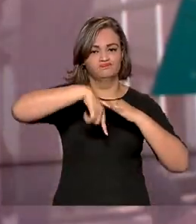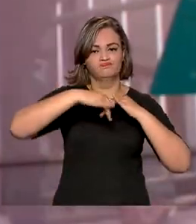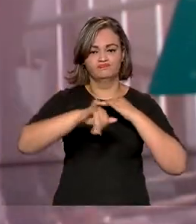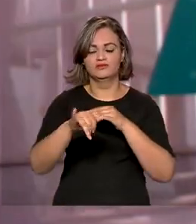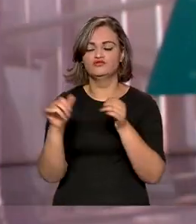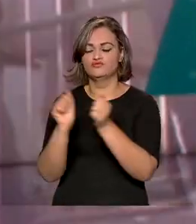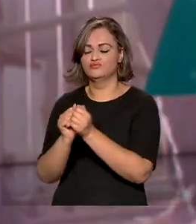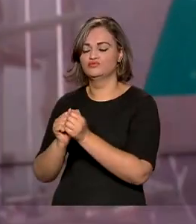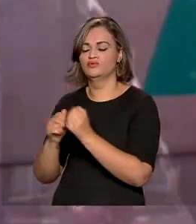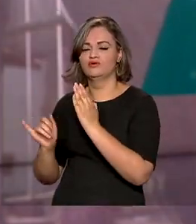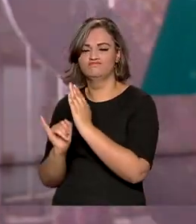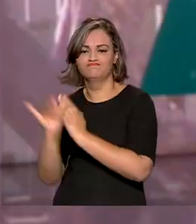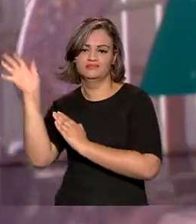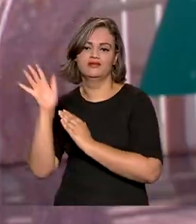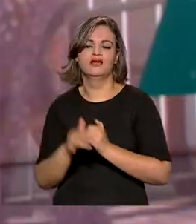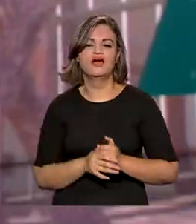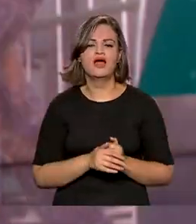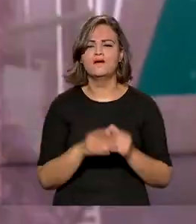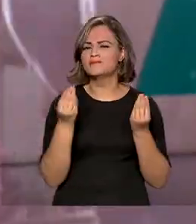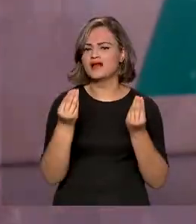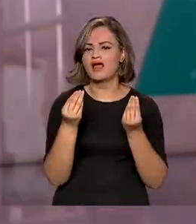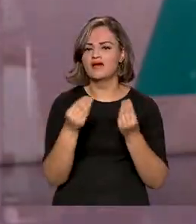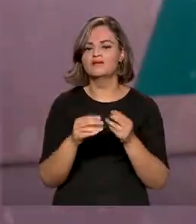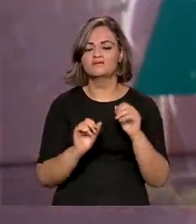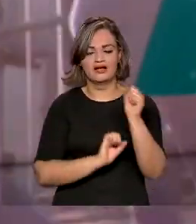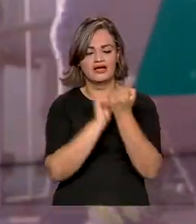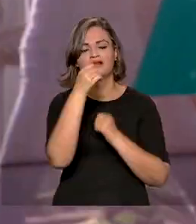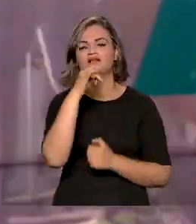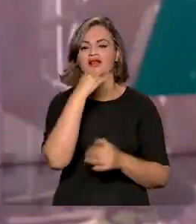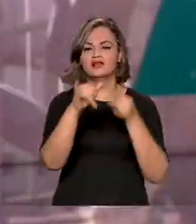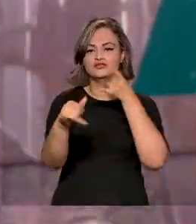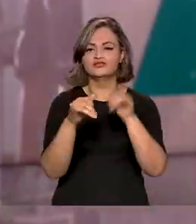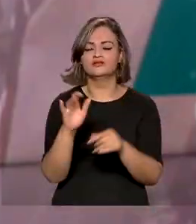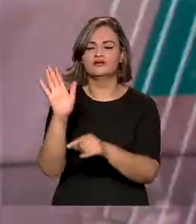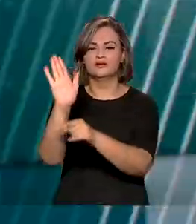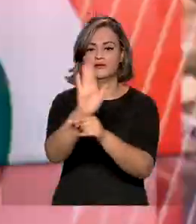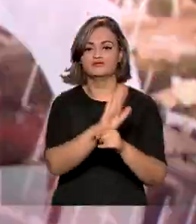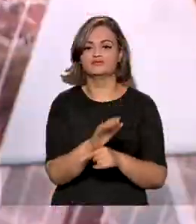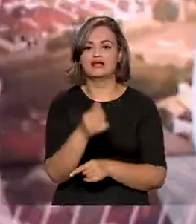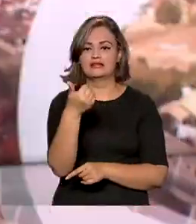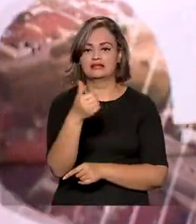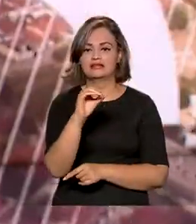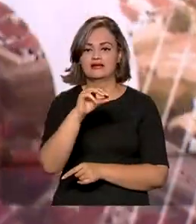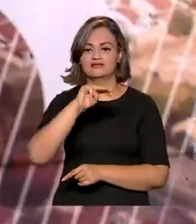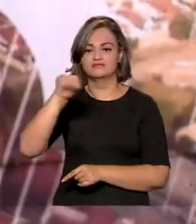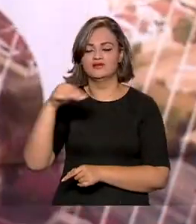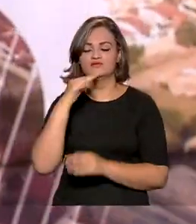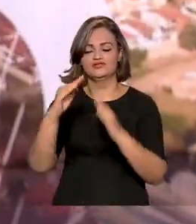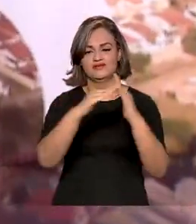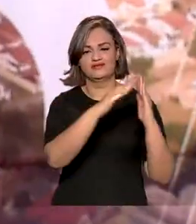Ambiente. O objetivo é gerar energia suficiente para abastecer 10 milhões de residências brasileiras. Música